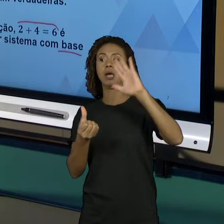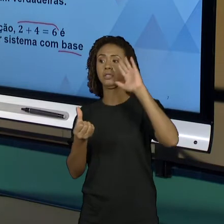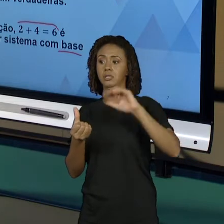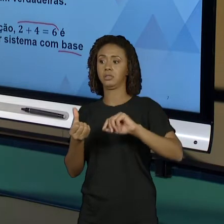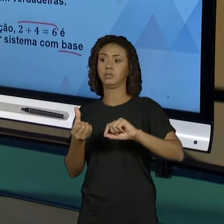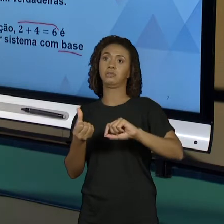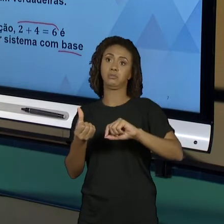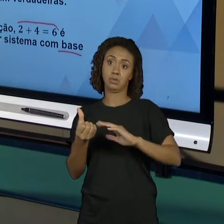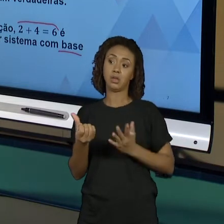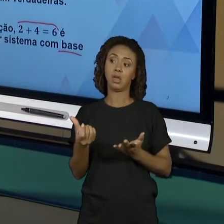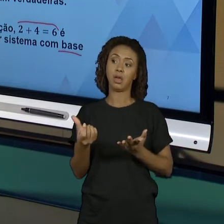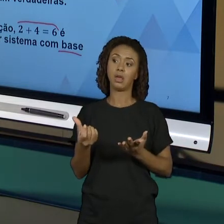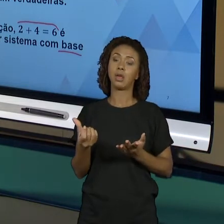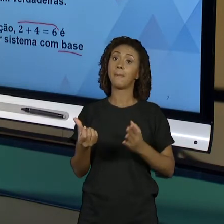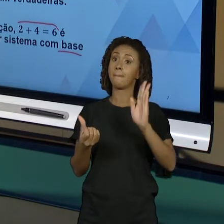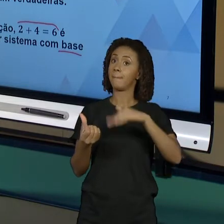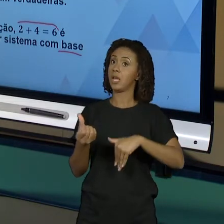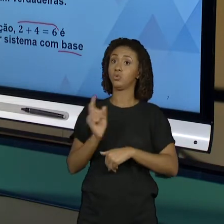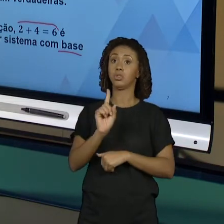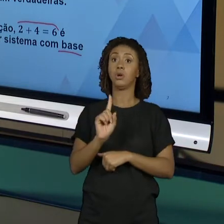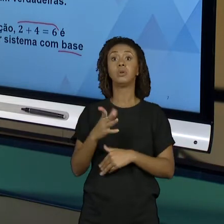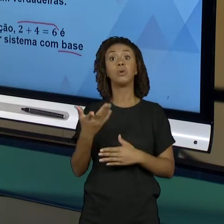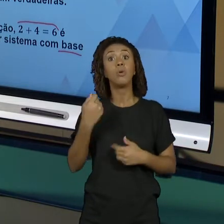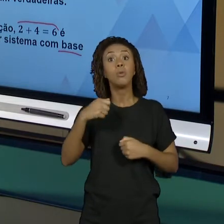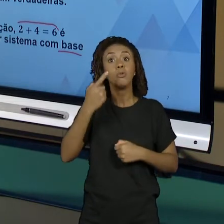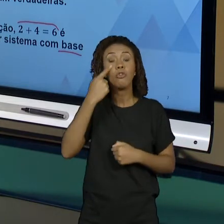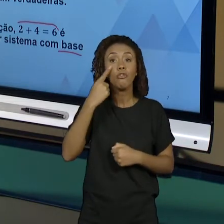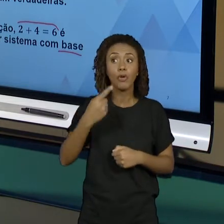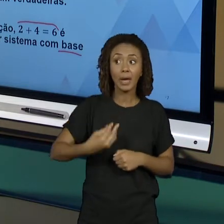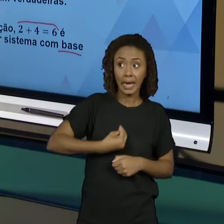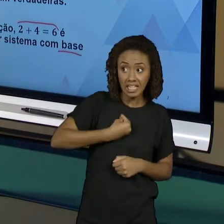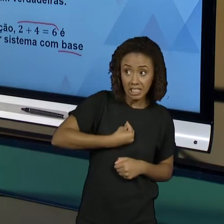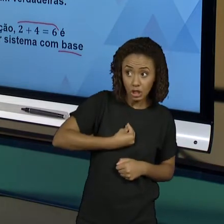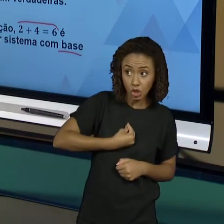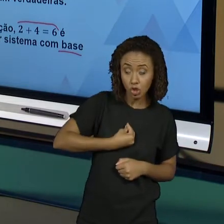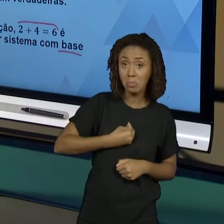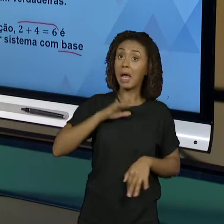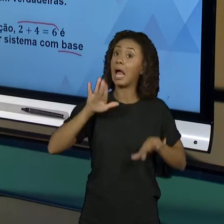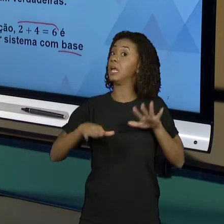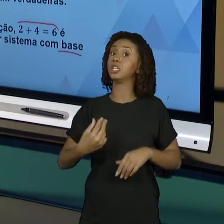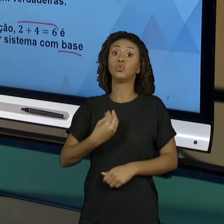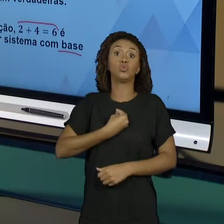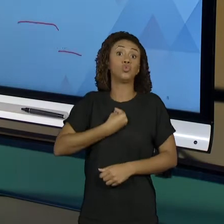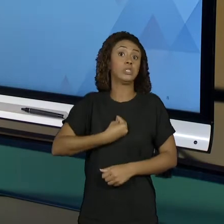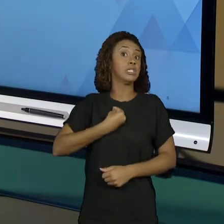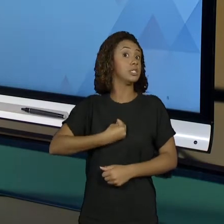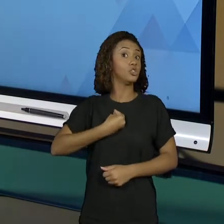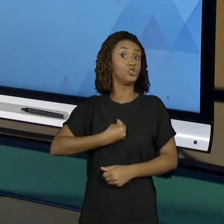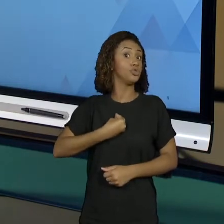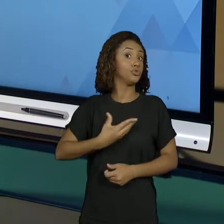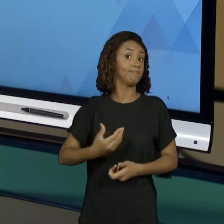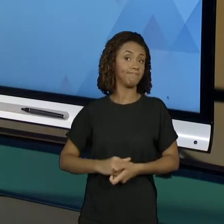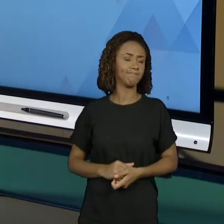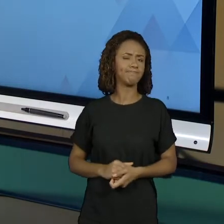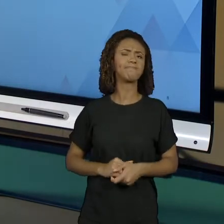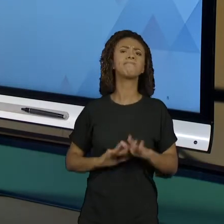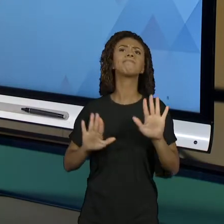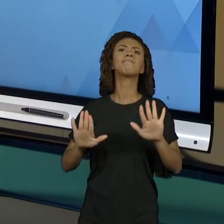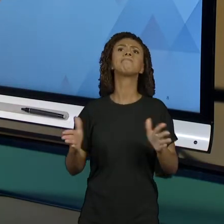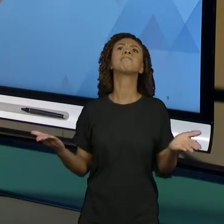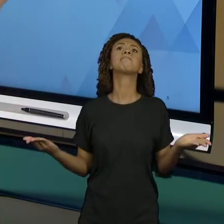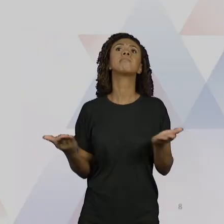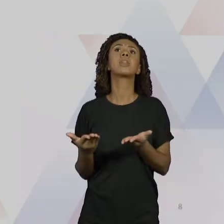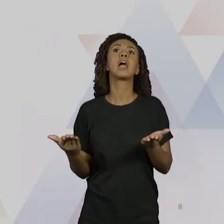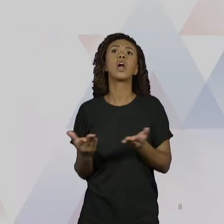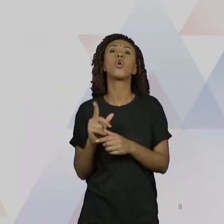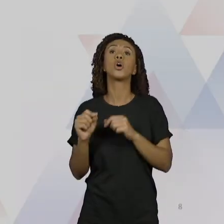sabemos que a base que eu estou procurando, se existir, é maior que 6. Pode ser que não exista. Agora vamos olhar no produto. 2